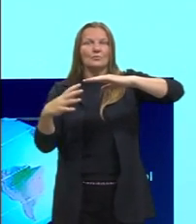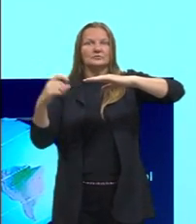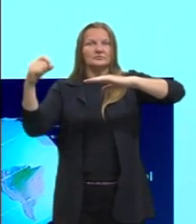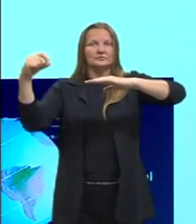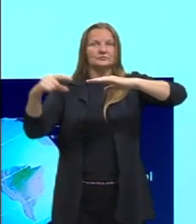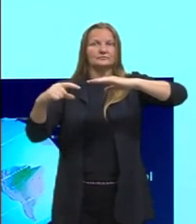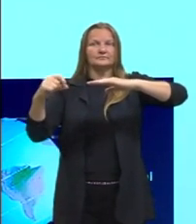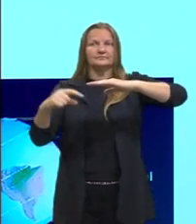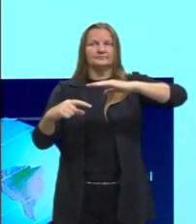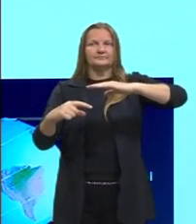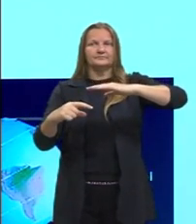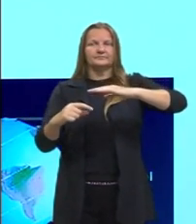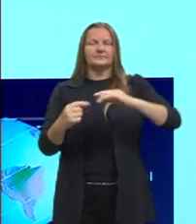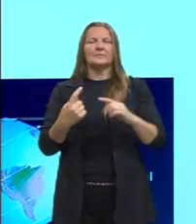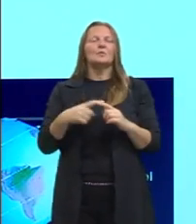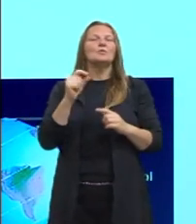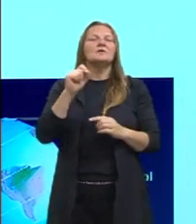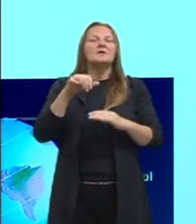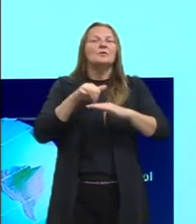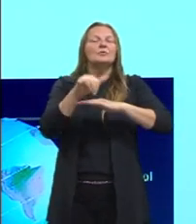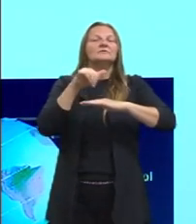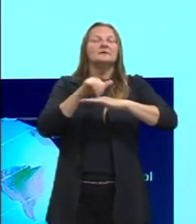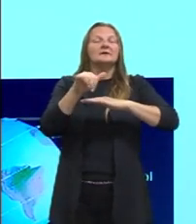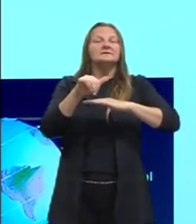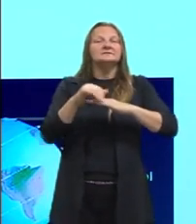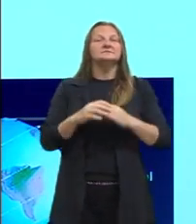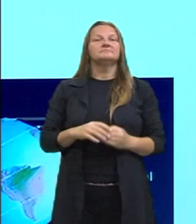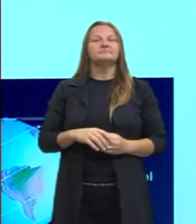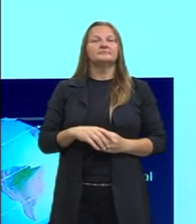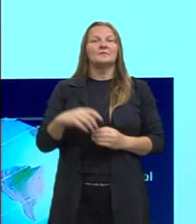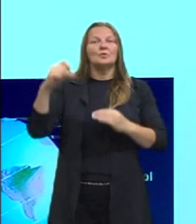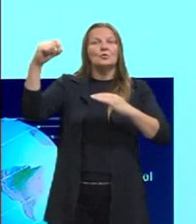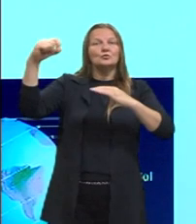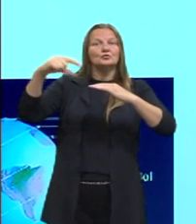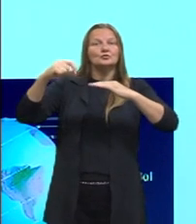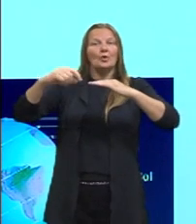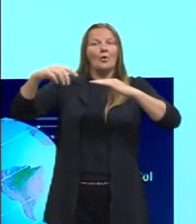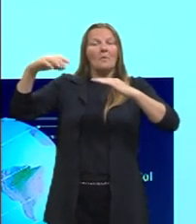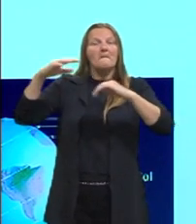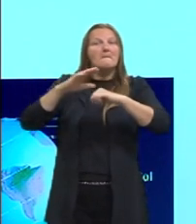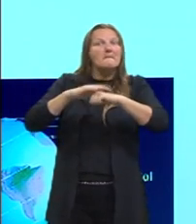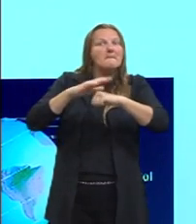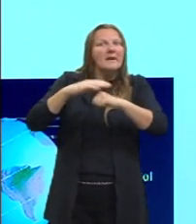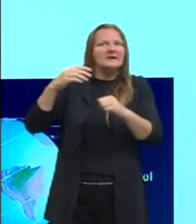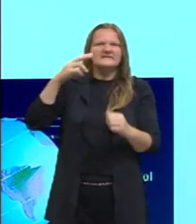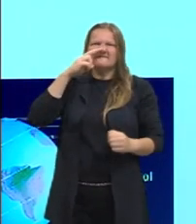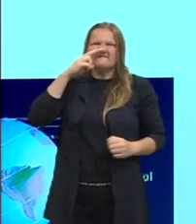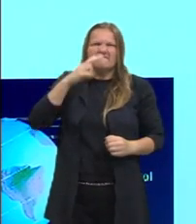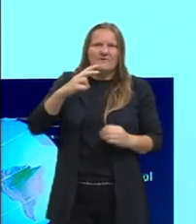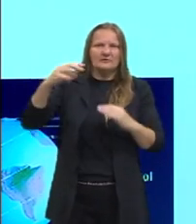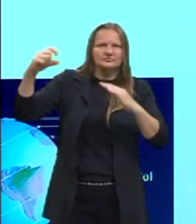tá, gurizada? O que vai acontecer aí durante esse período? O sol vai incidir com mais